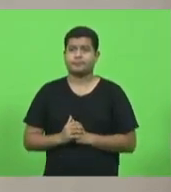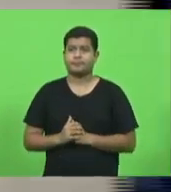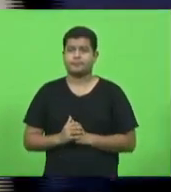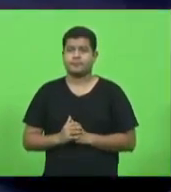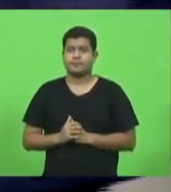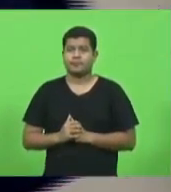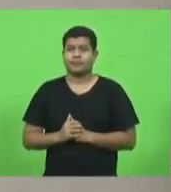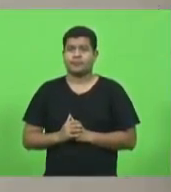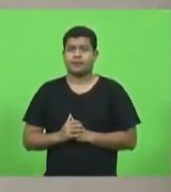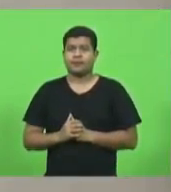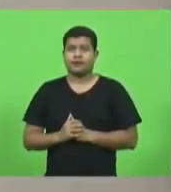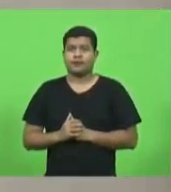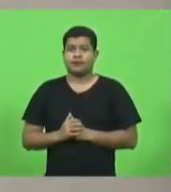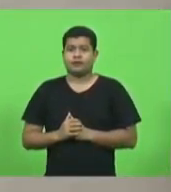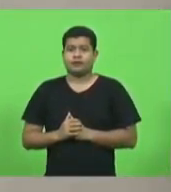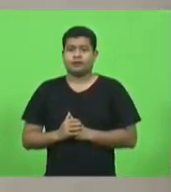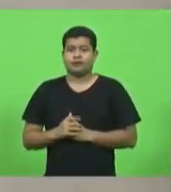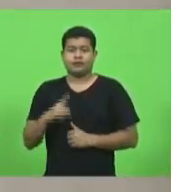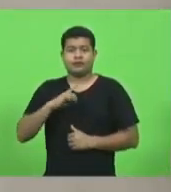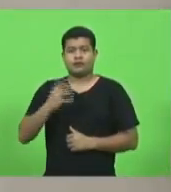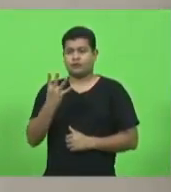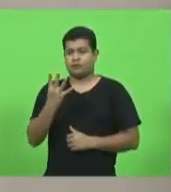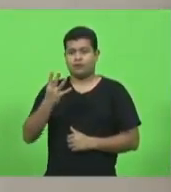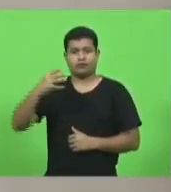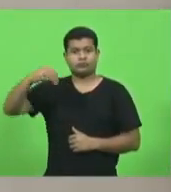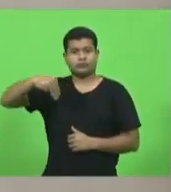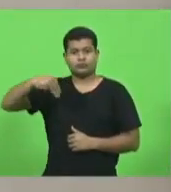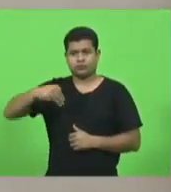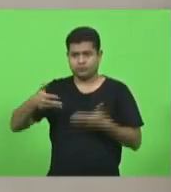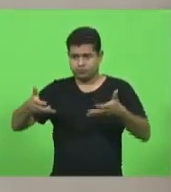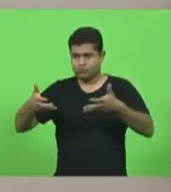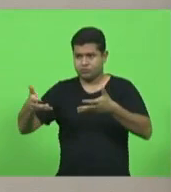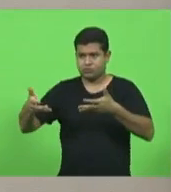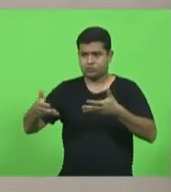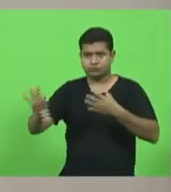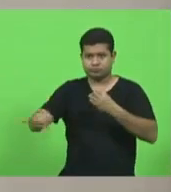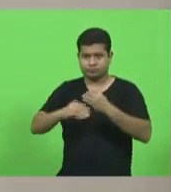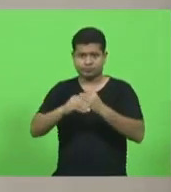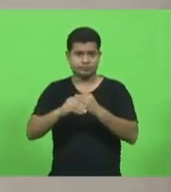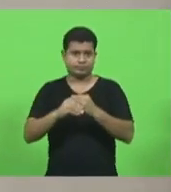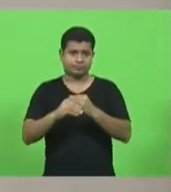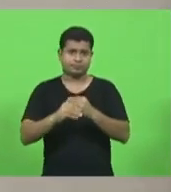Nós temos quatro minutos, aproximadamente. Alguém quer fazer o complemento de horário?